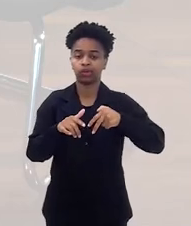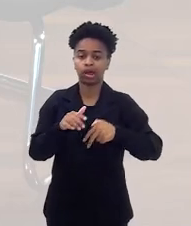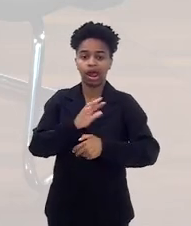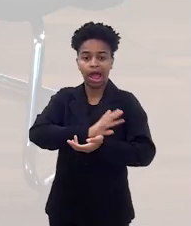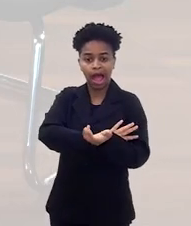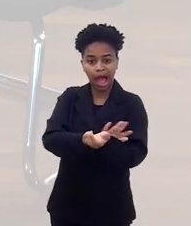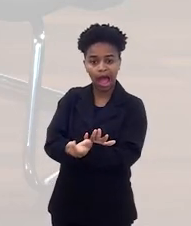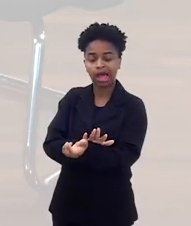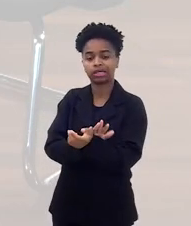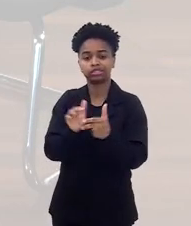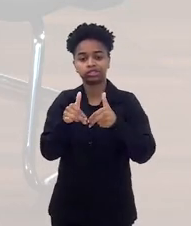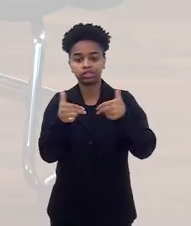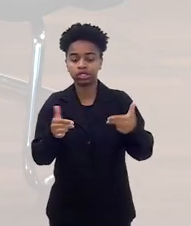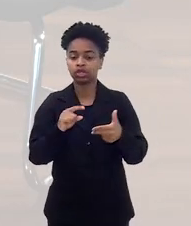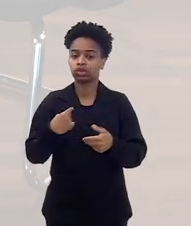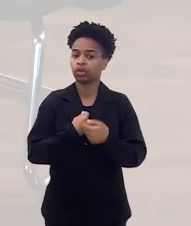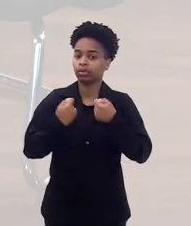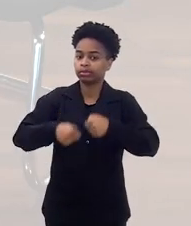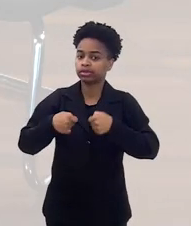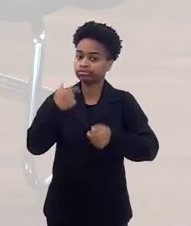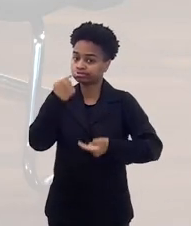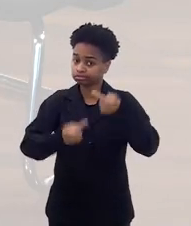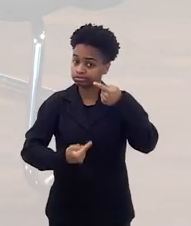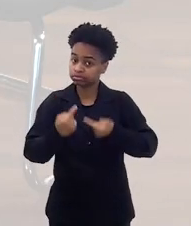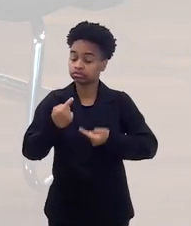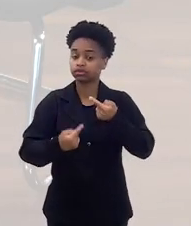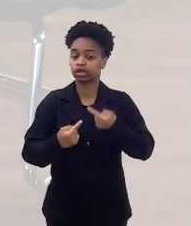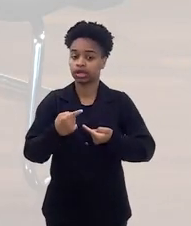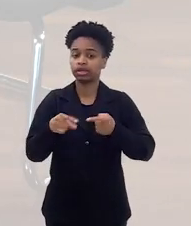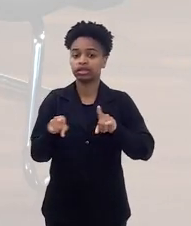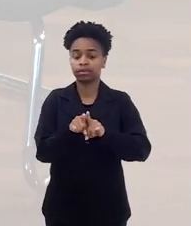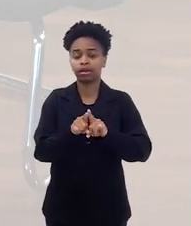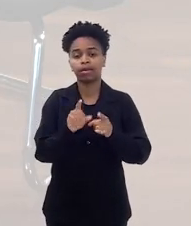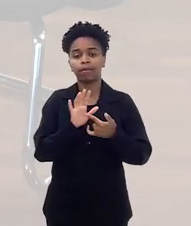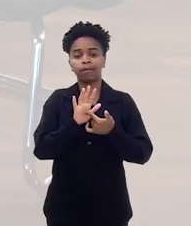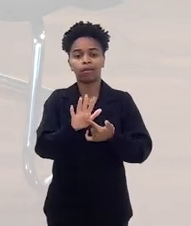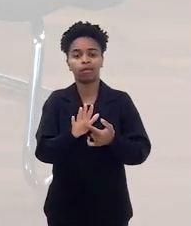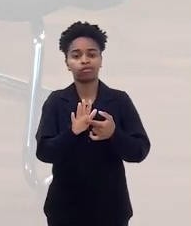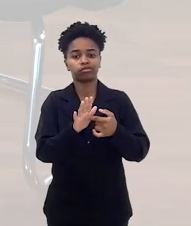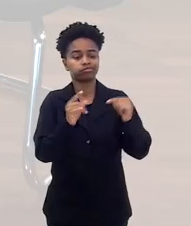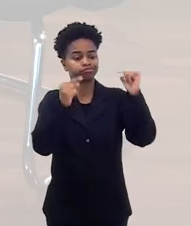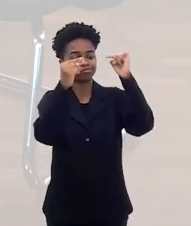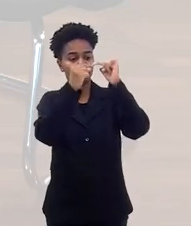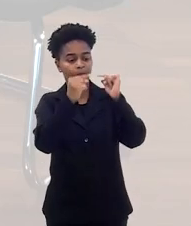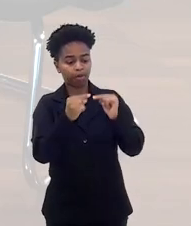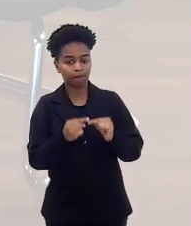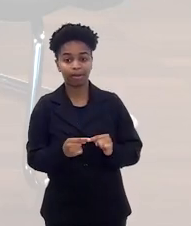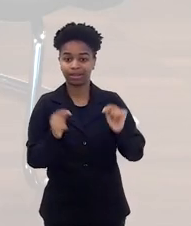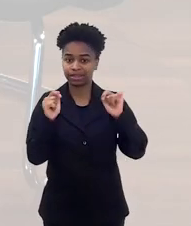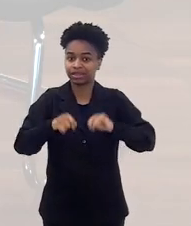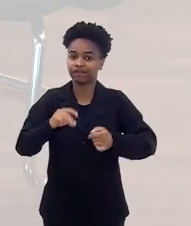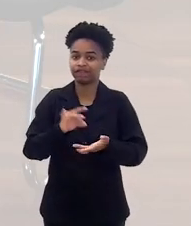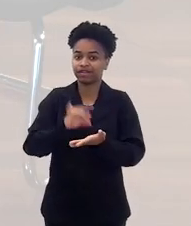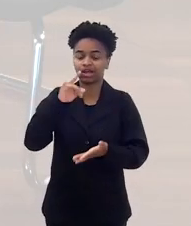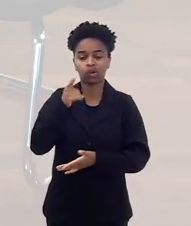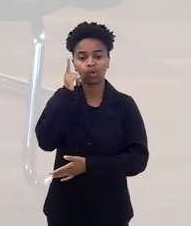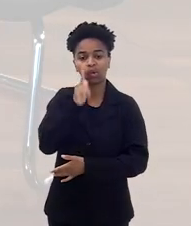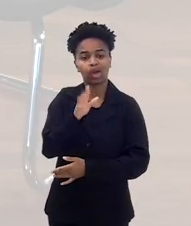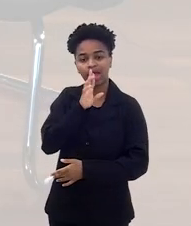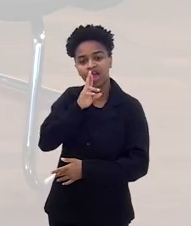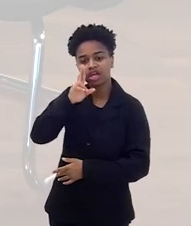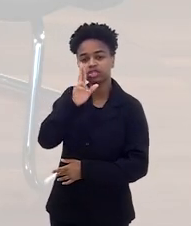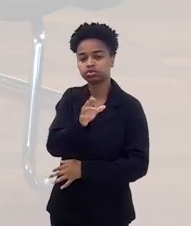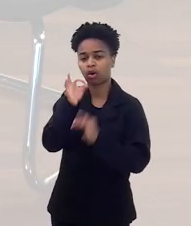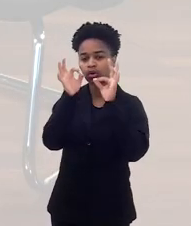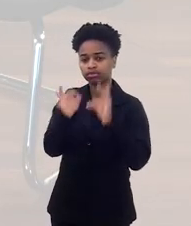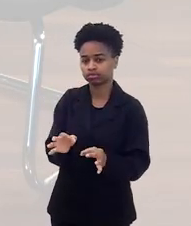etnia. A gente precisa trazer esse debate com essas identificações, de modo que a gente possa ter respostas precisas